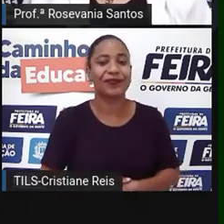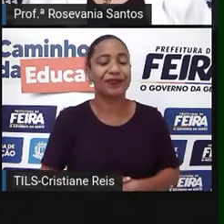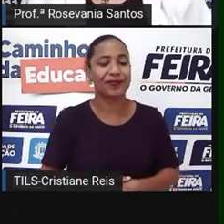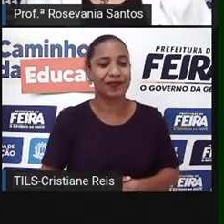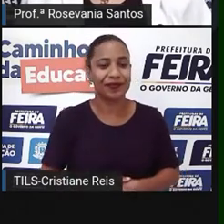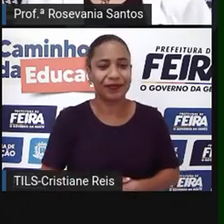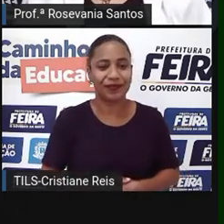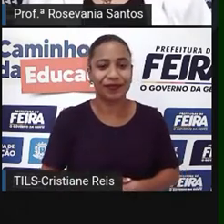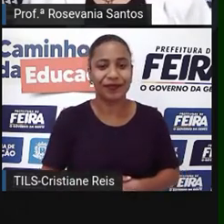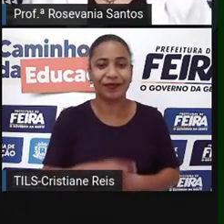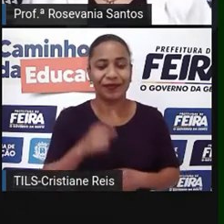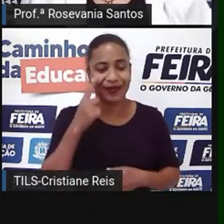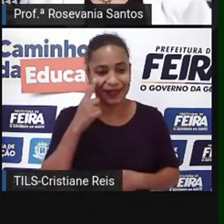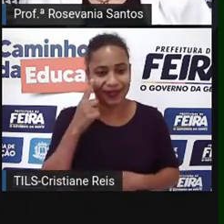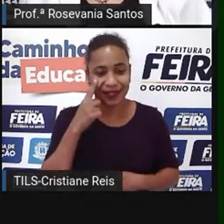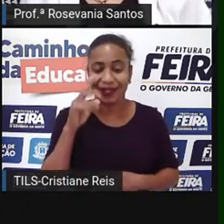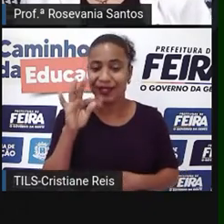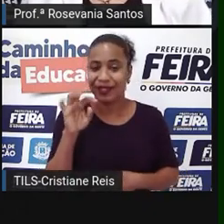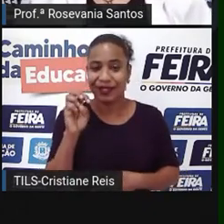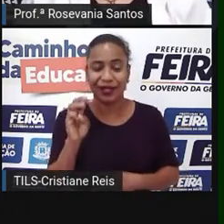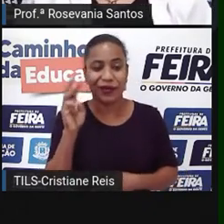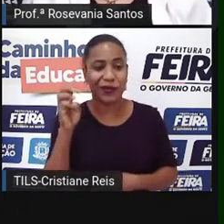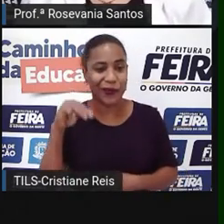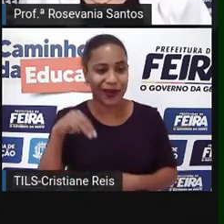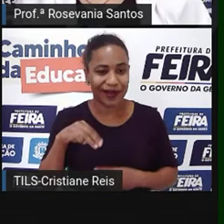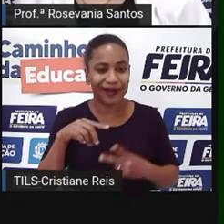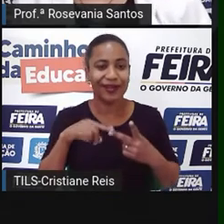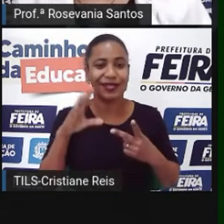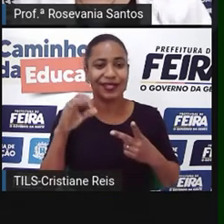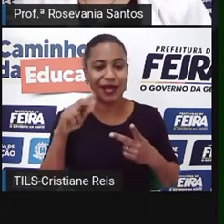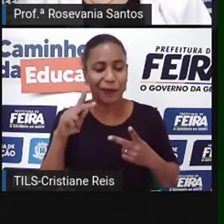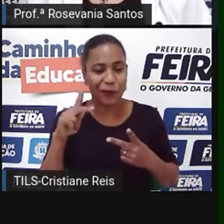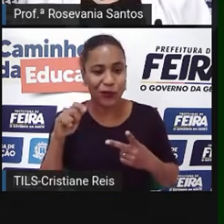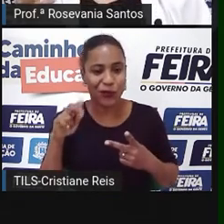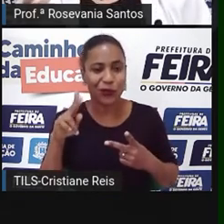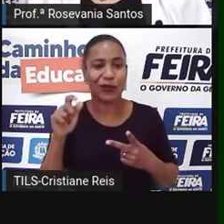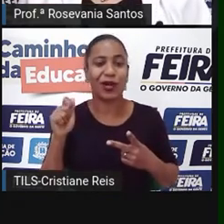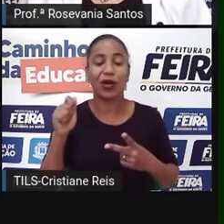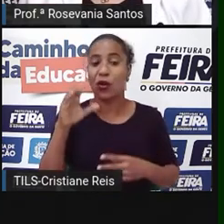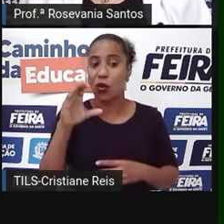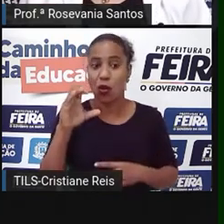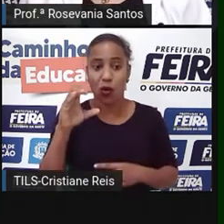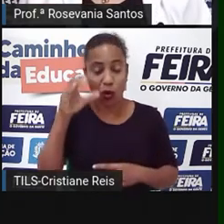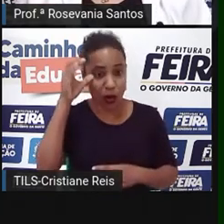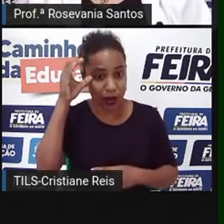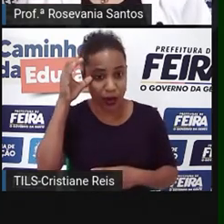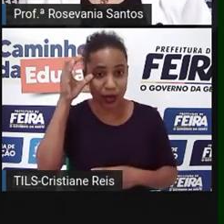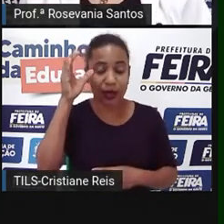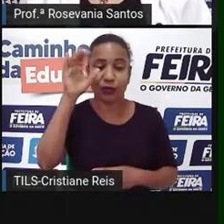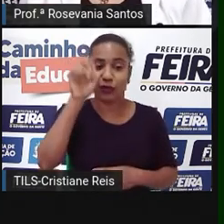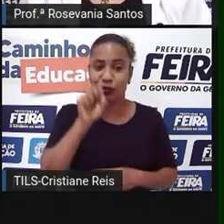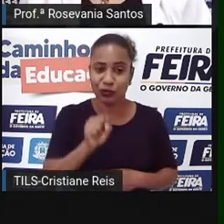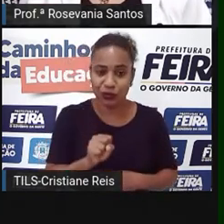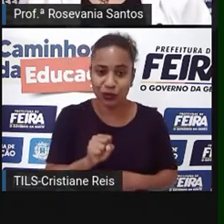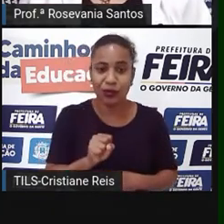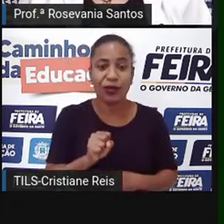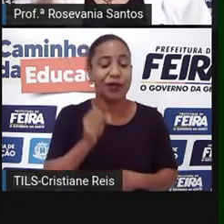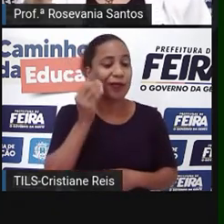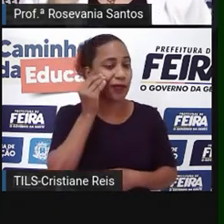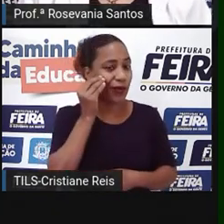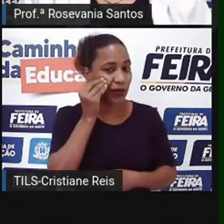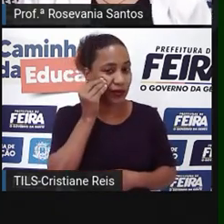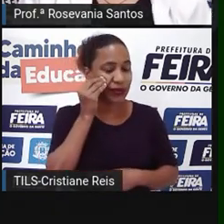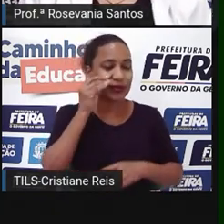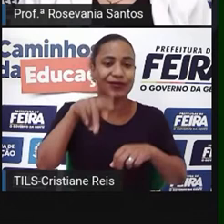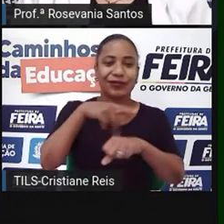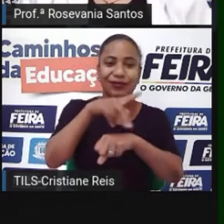Por Taiwan, por Hong Kong, Por Singapura, Pela Coreia do Sul. O que que eles têm aí? São os países que, inicialmente,